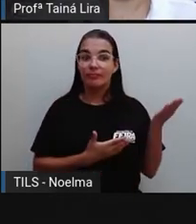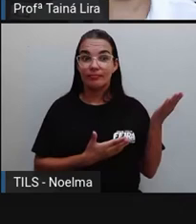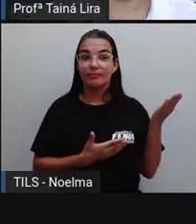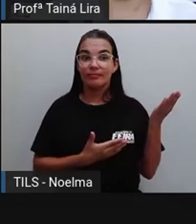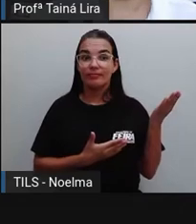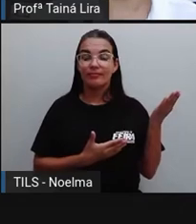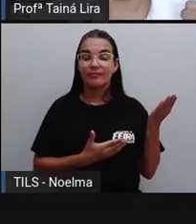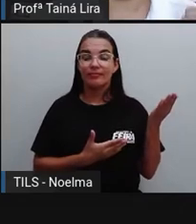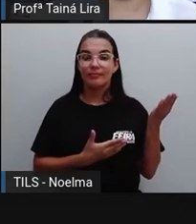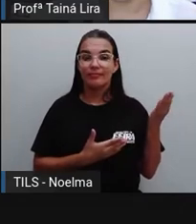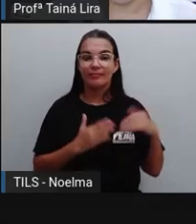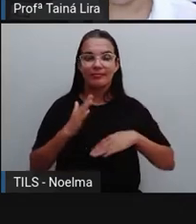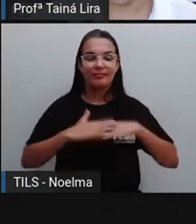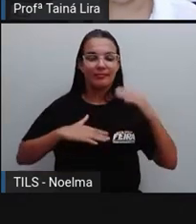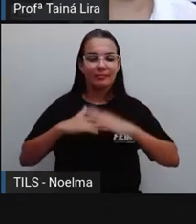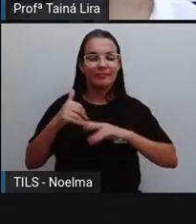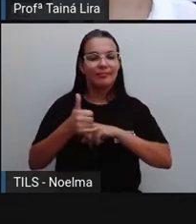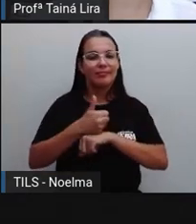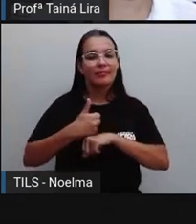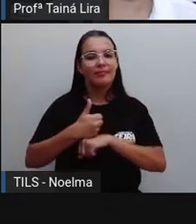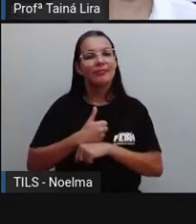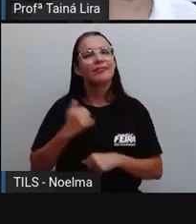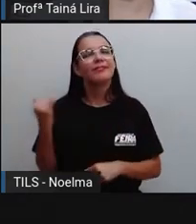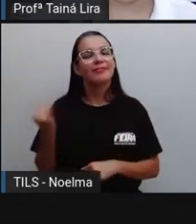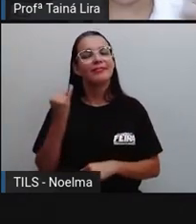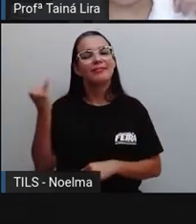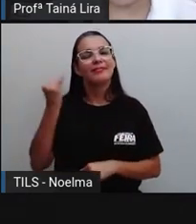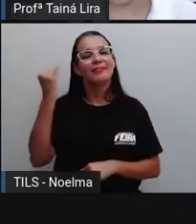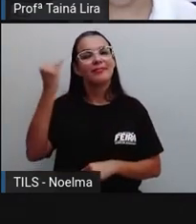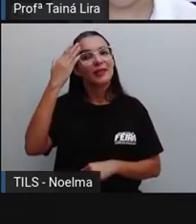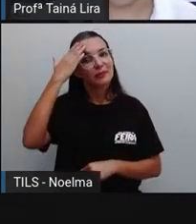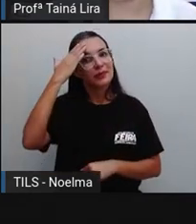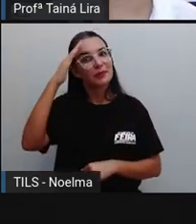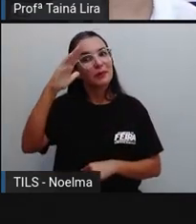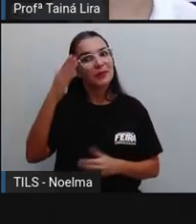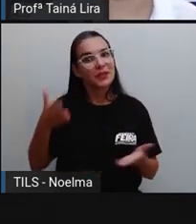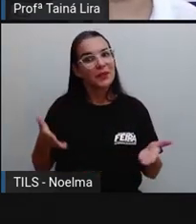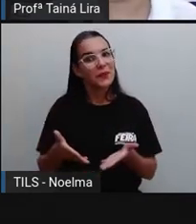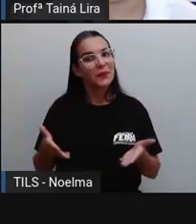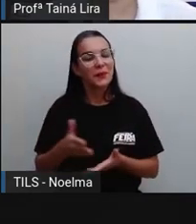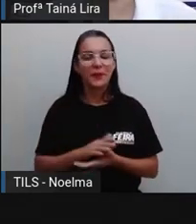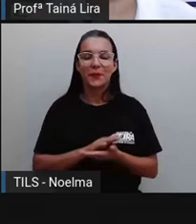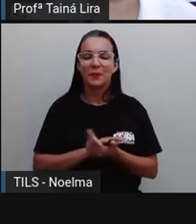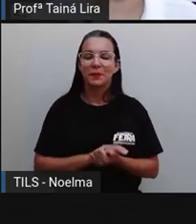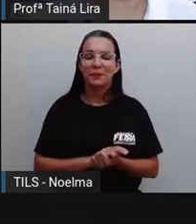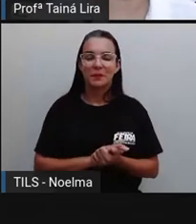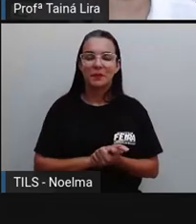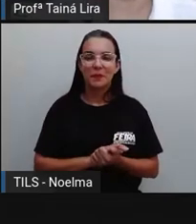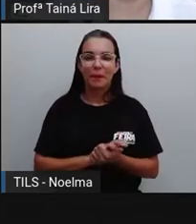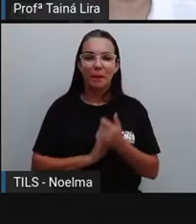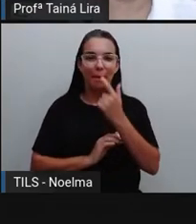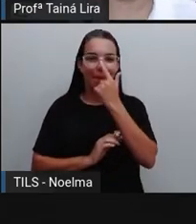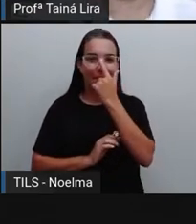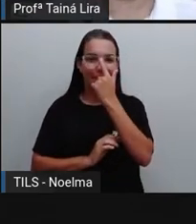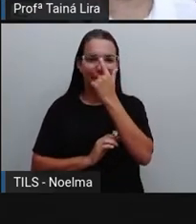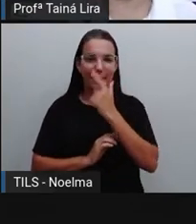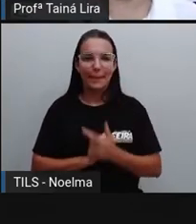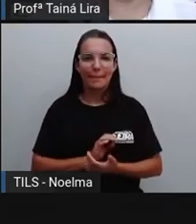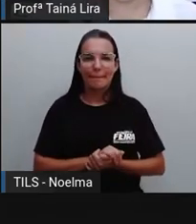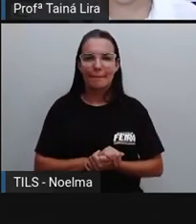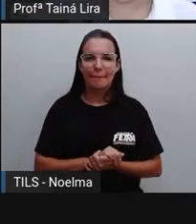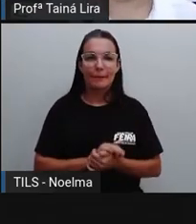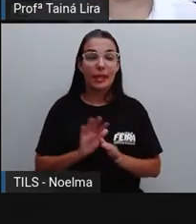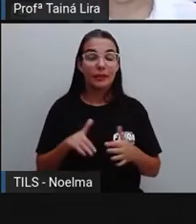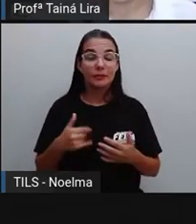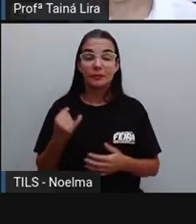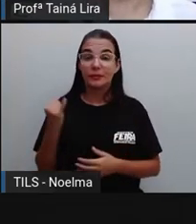pessoal aqui também, super importante aí, principalmente nesse período de pandemia, né? Então,